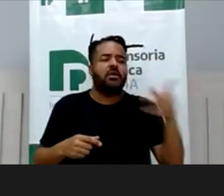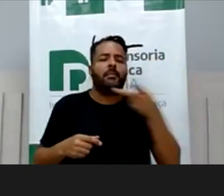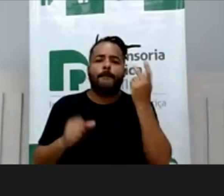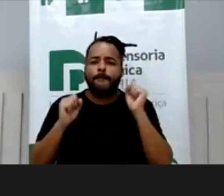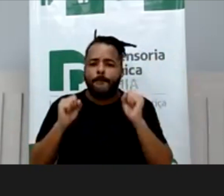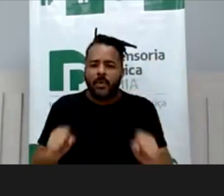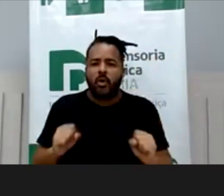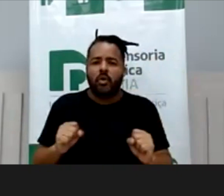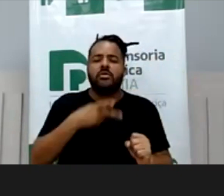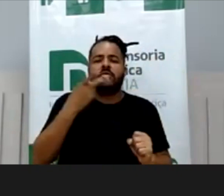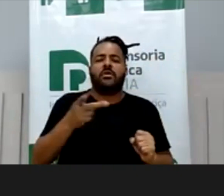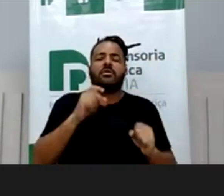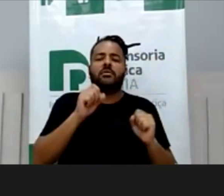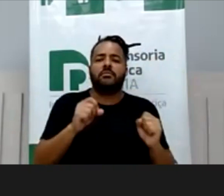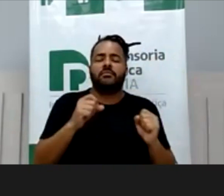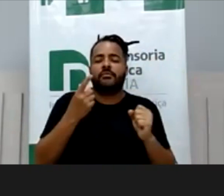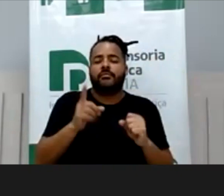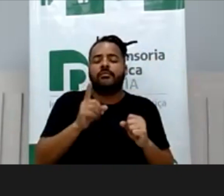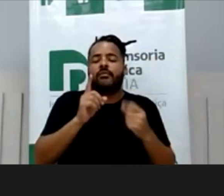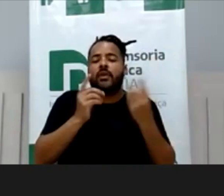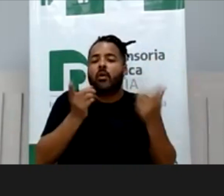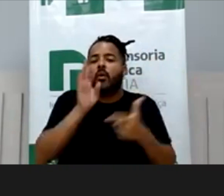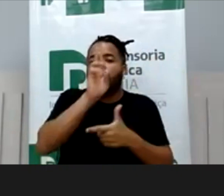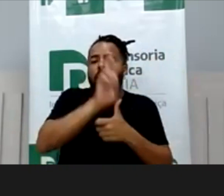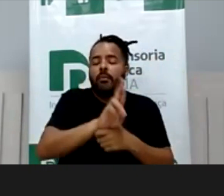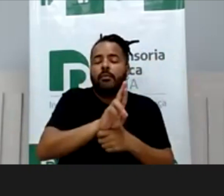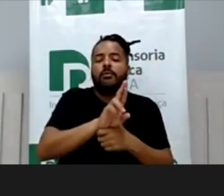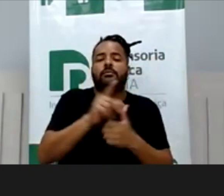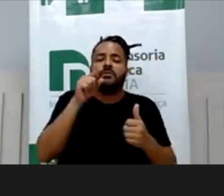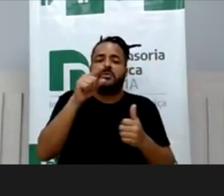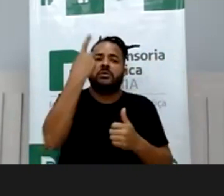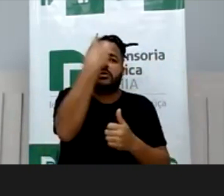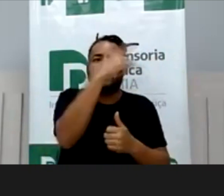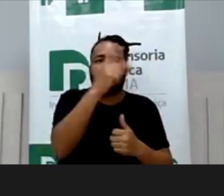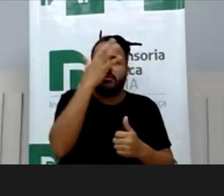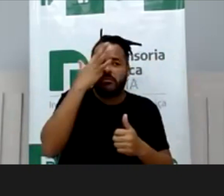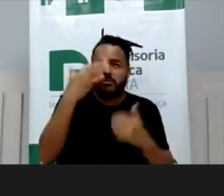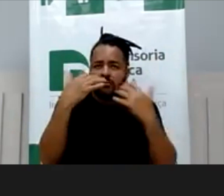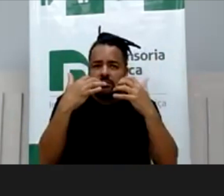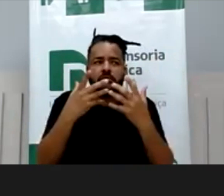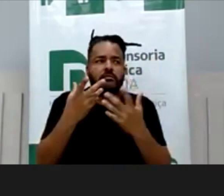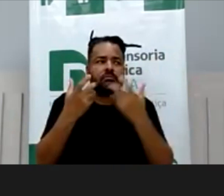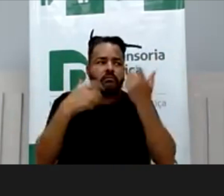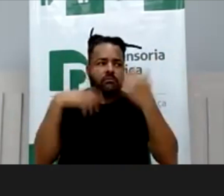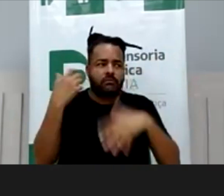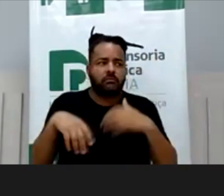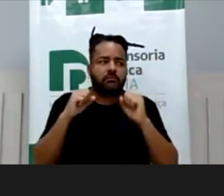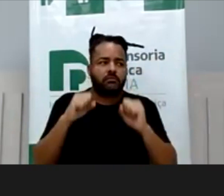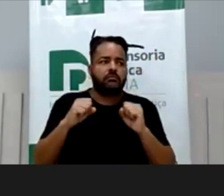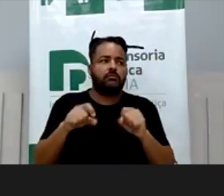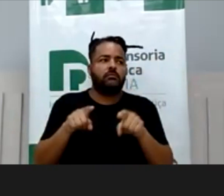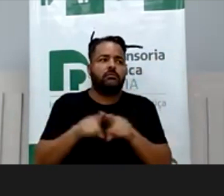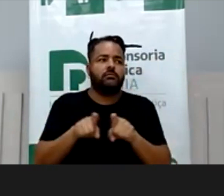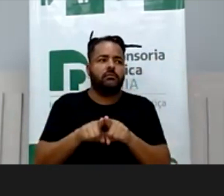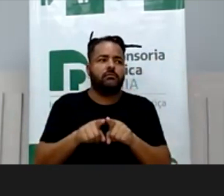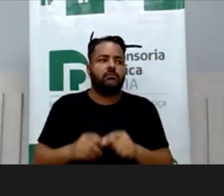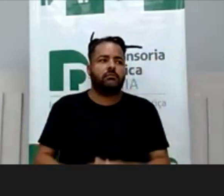um pouco mais a partir da atuação da defensoria, mas acho suas reflexões muito pertinentes, muito pertinentes mesmo.